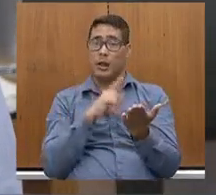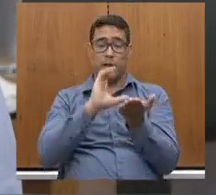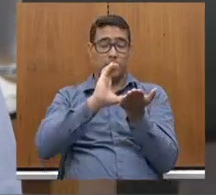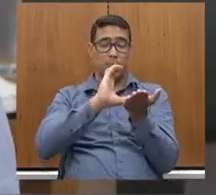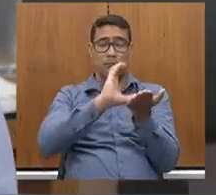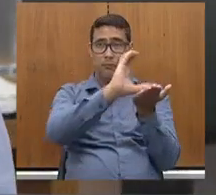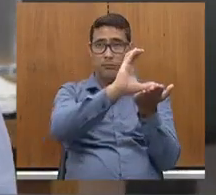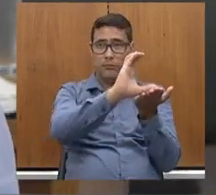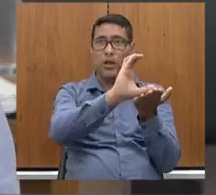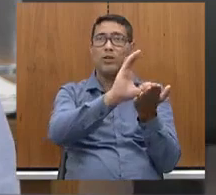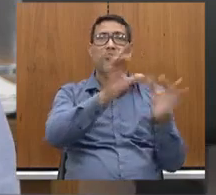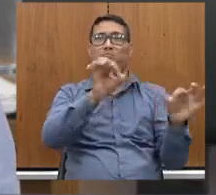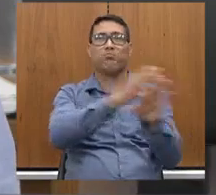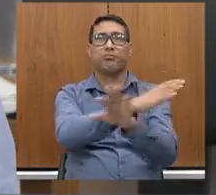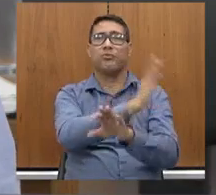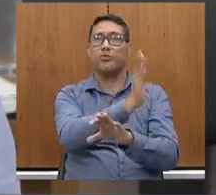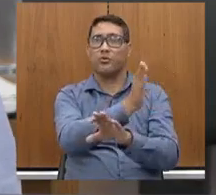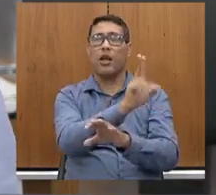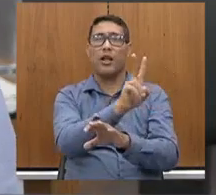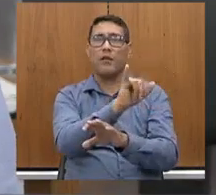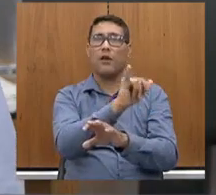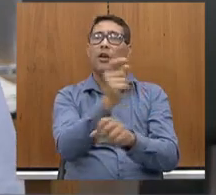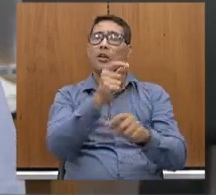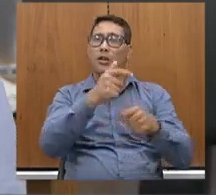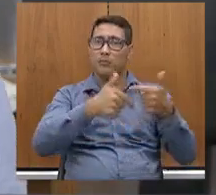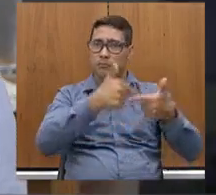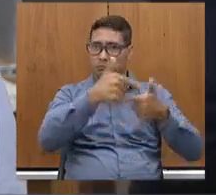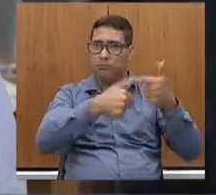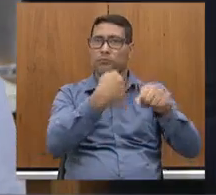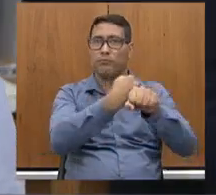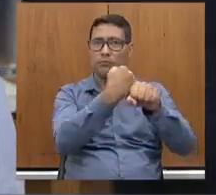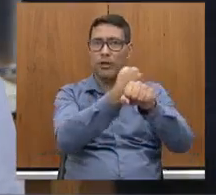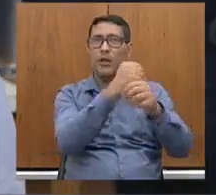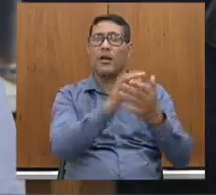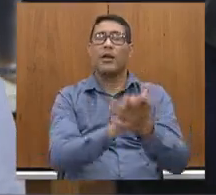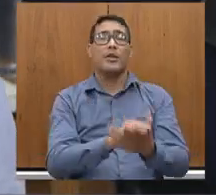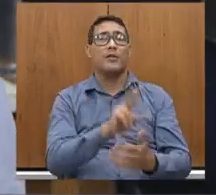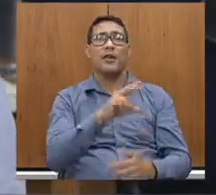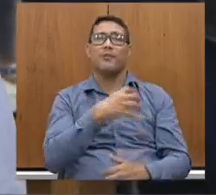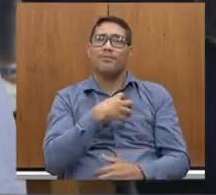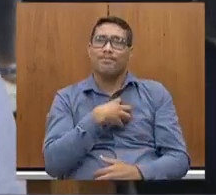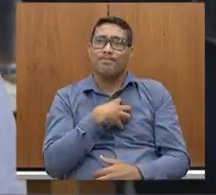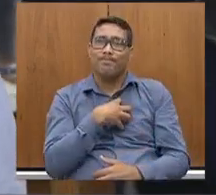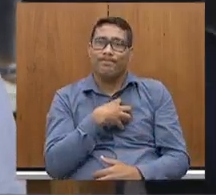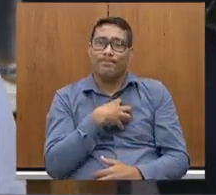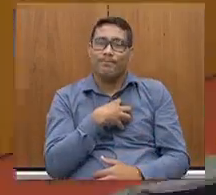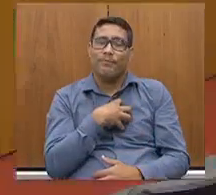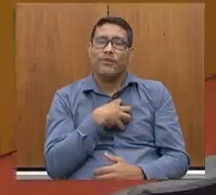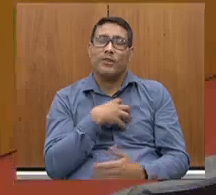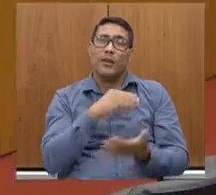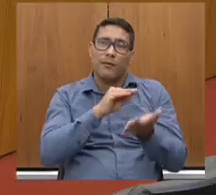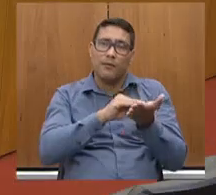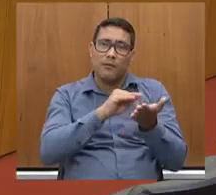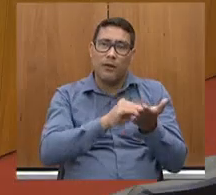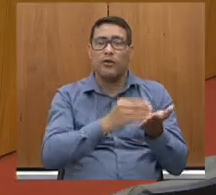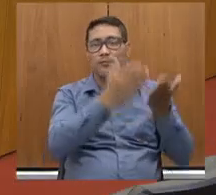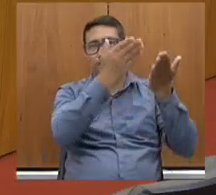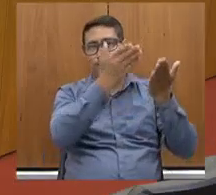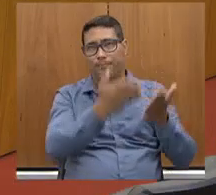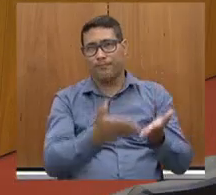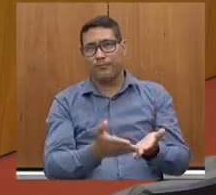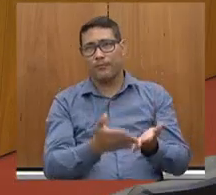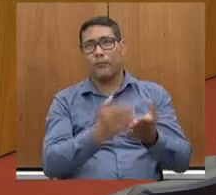retomados. E dizer que a gente vai sentir muito falta da senhora, deputado, mas a senhora, a gente sabe que